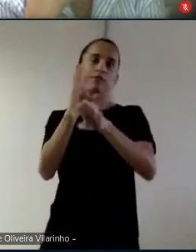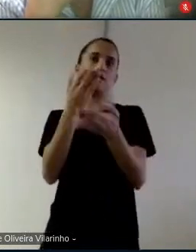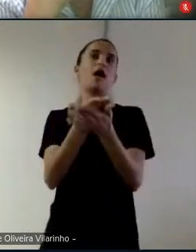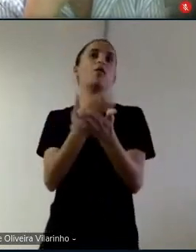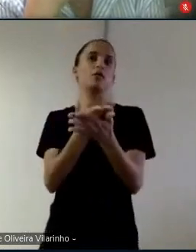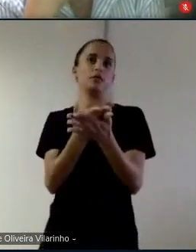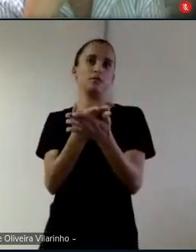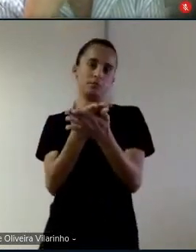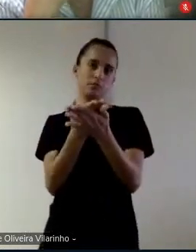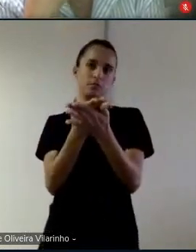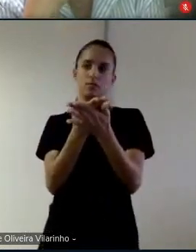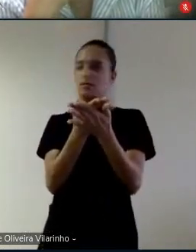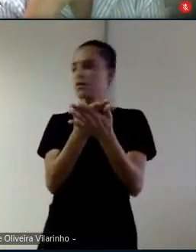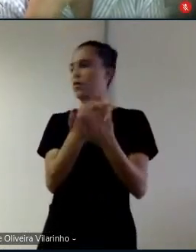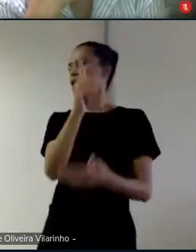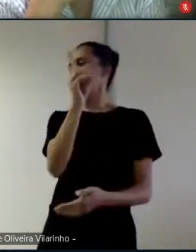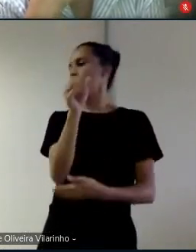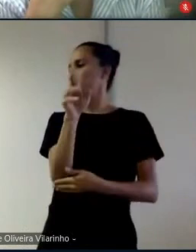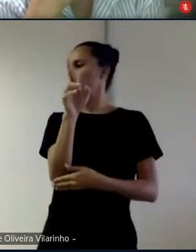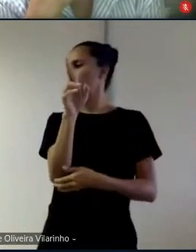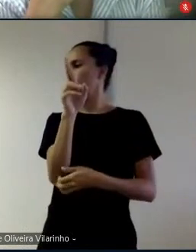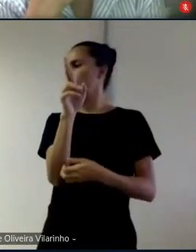palavras acho que você colocou dor